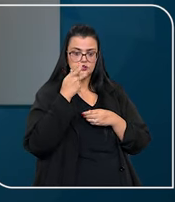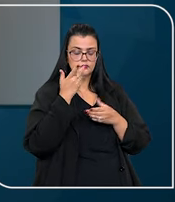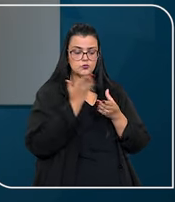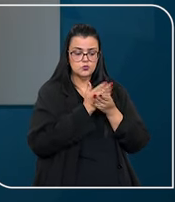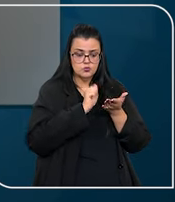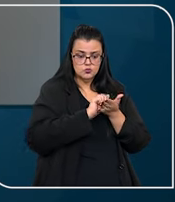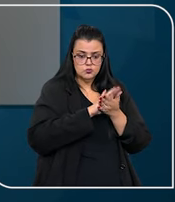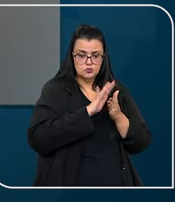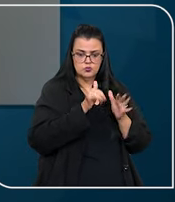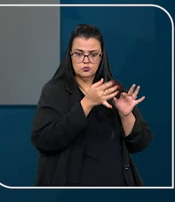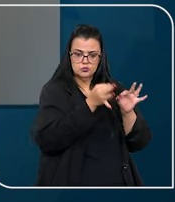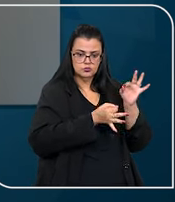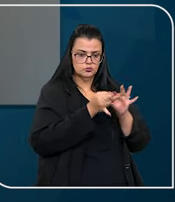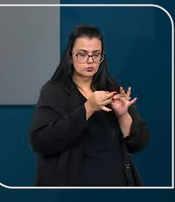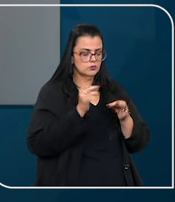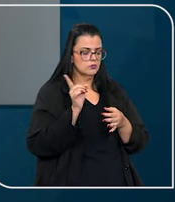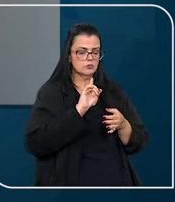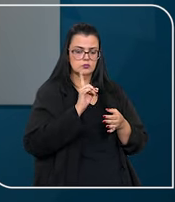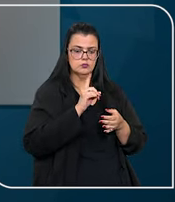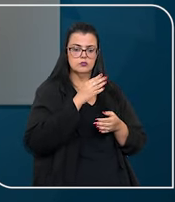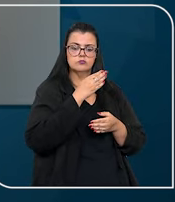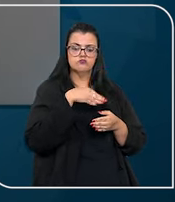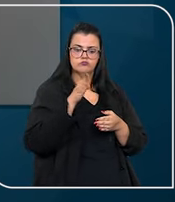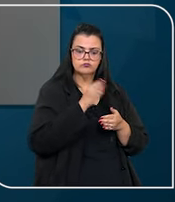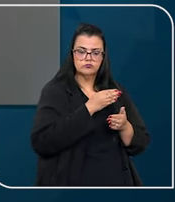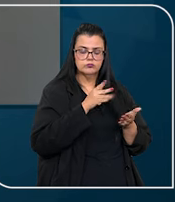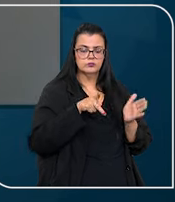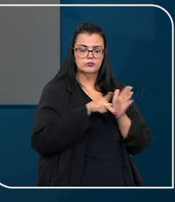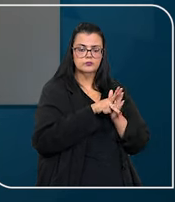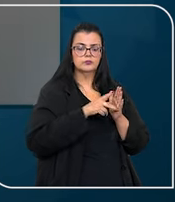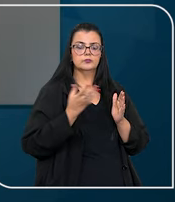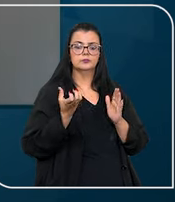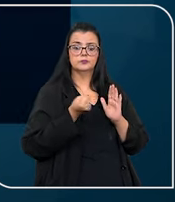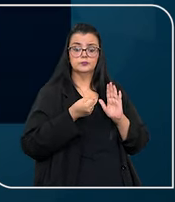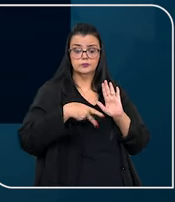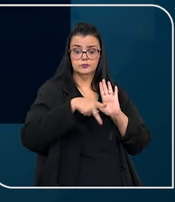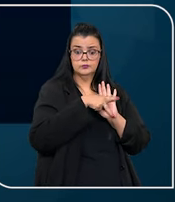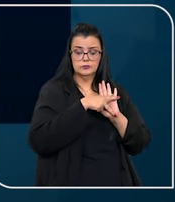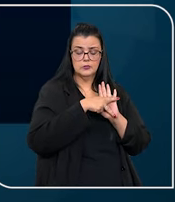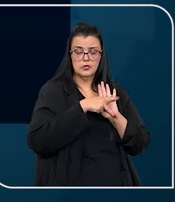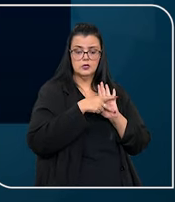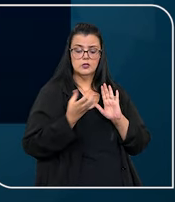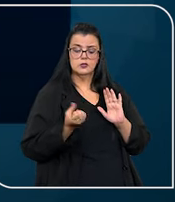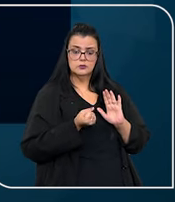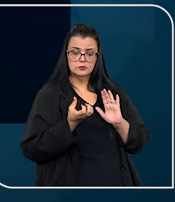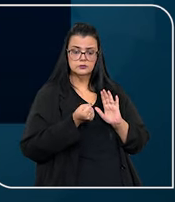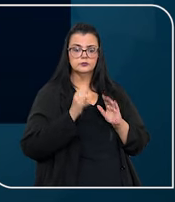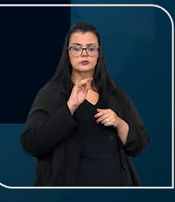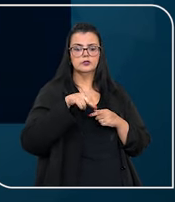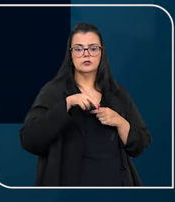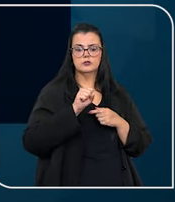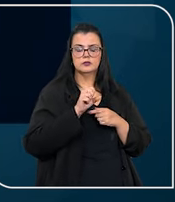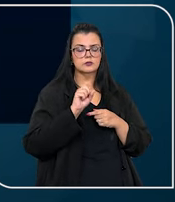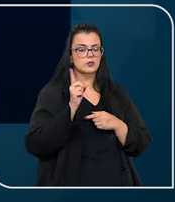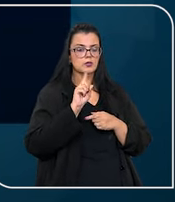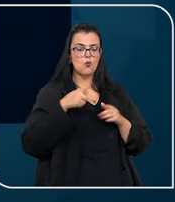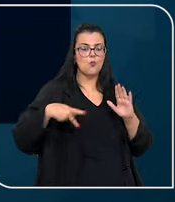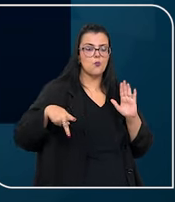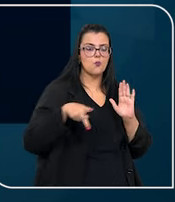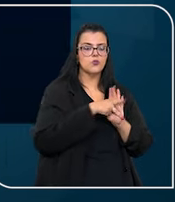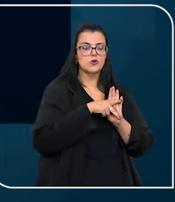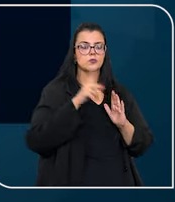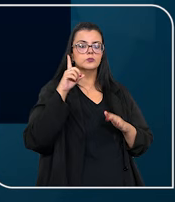caso julgado não admite a aplicação da exceção à empenhorabilidade pelo fato de o benefício previdenciário não